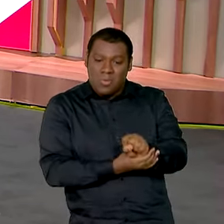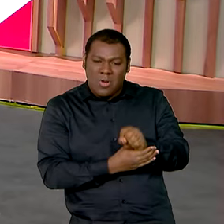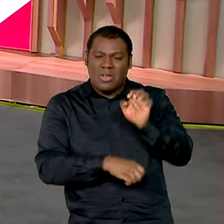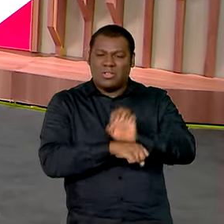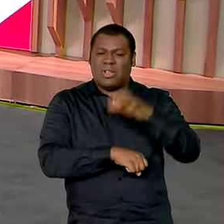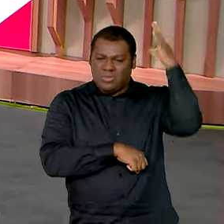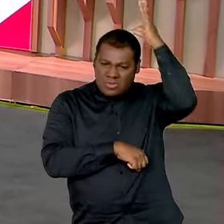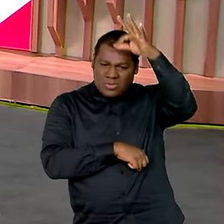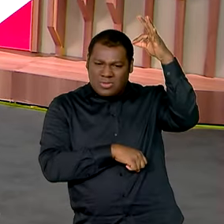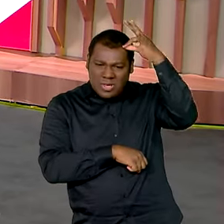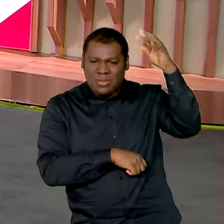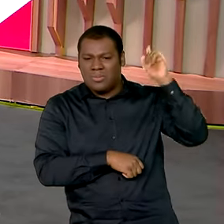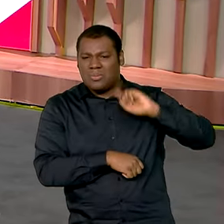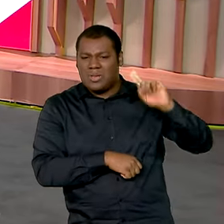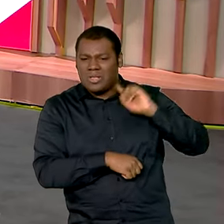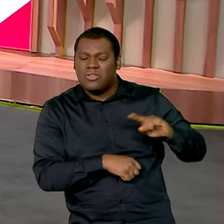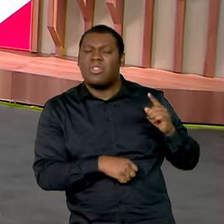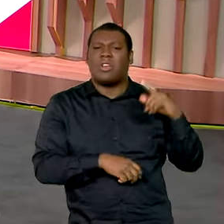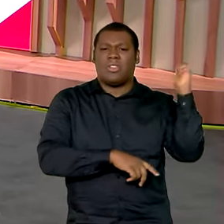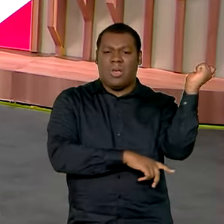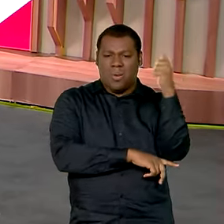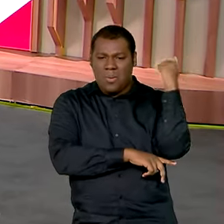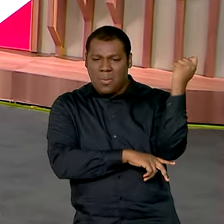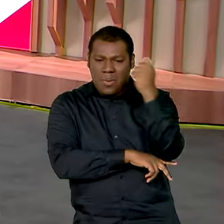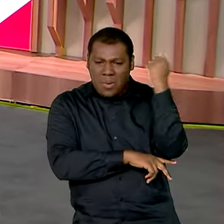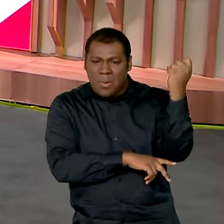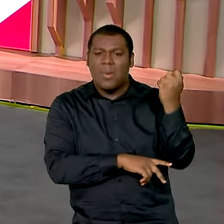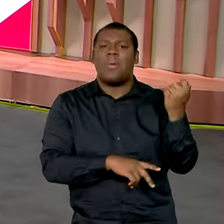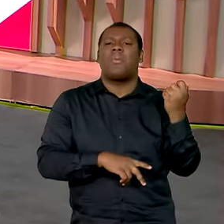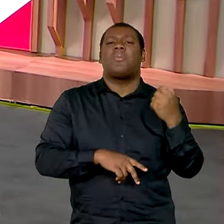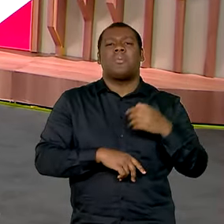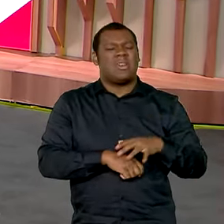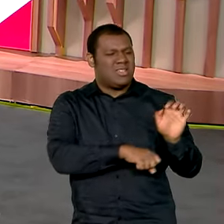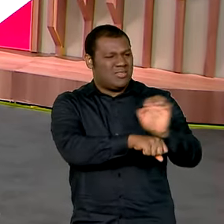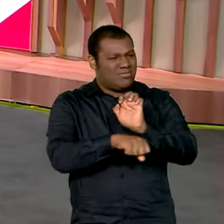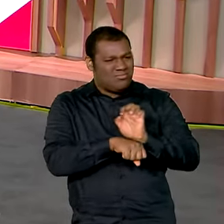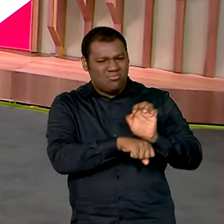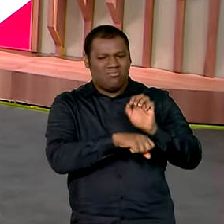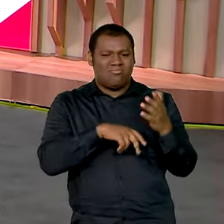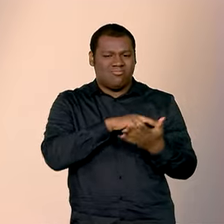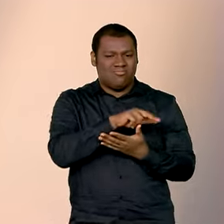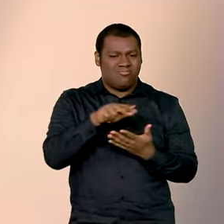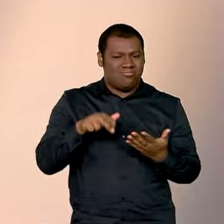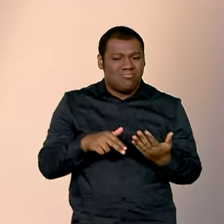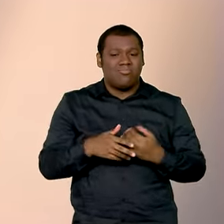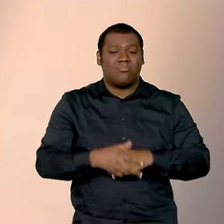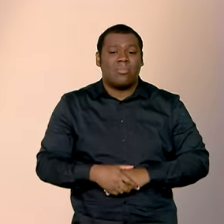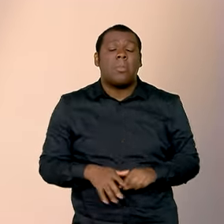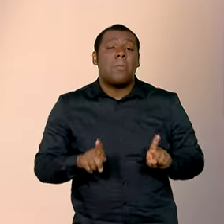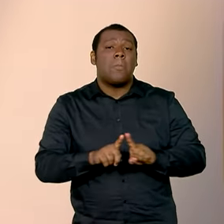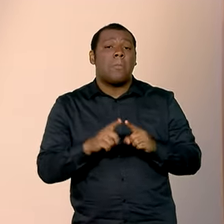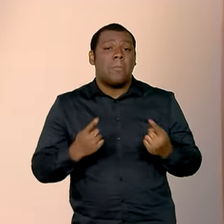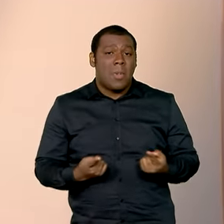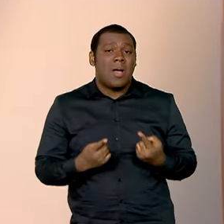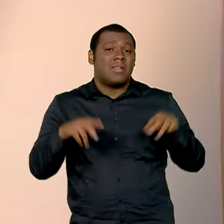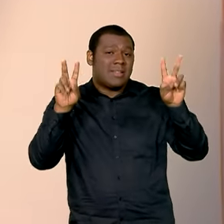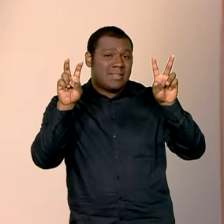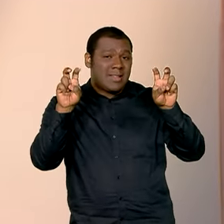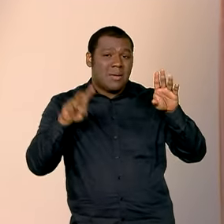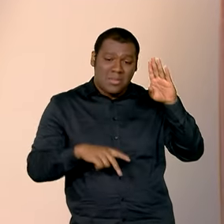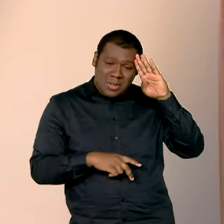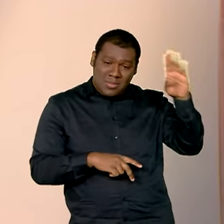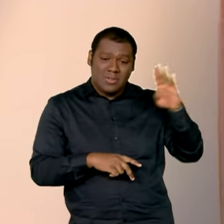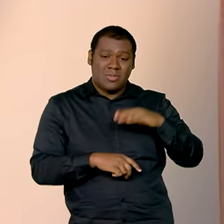em Minas Gerais no Espírito Santo Rio Grande do Sul e em muitos outros estados mas um dos principais assuntos